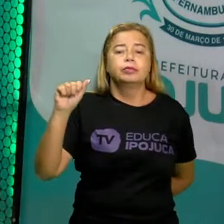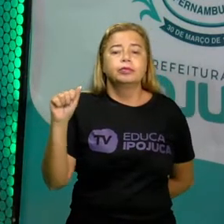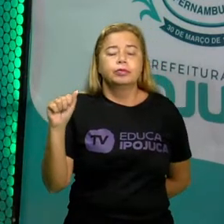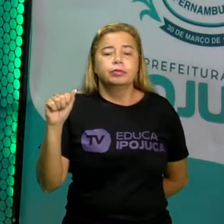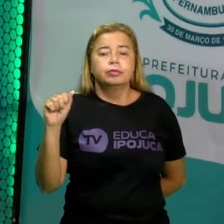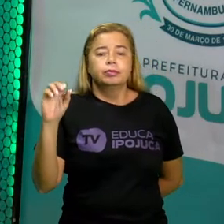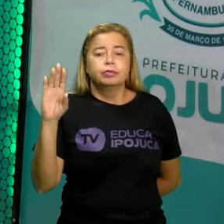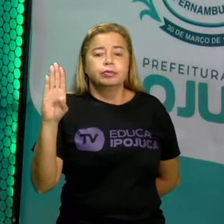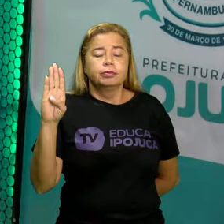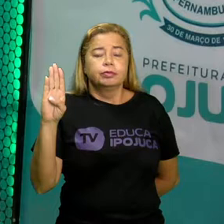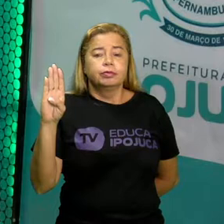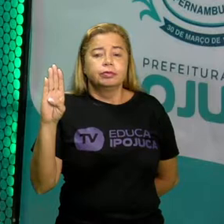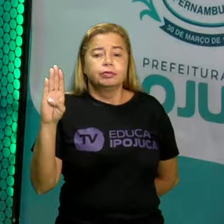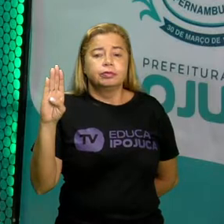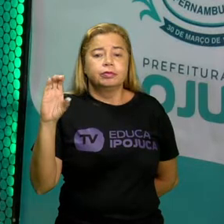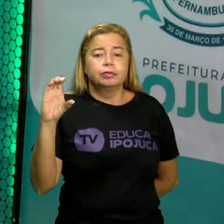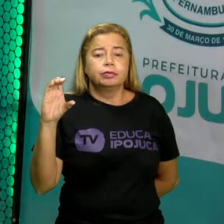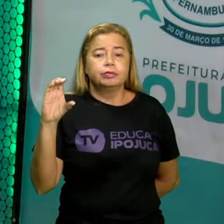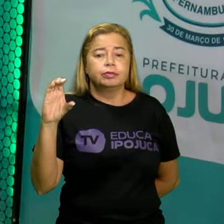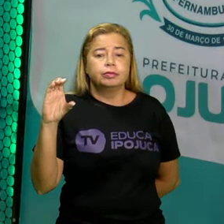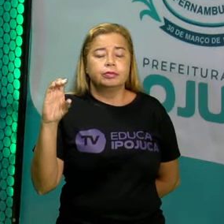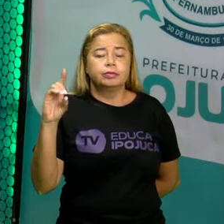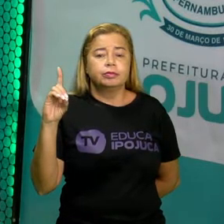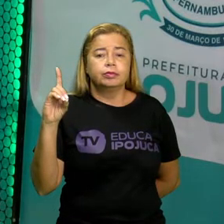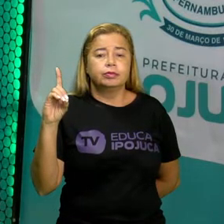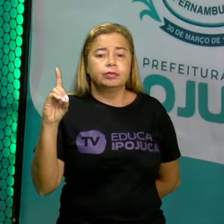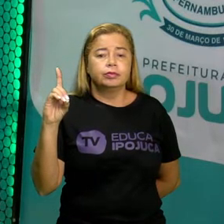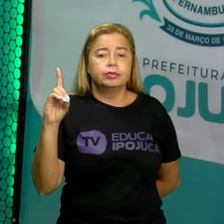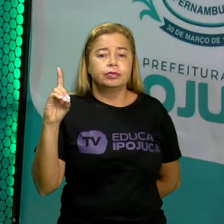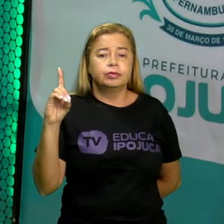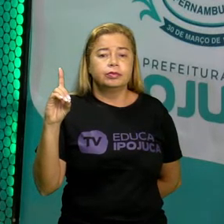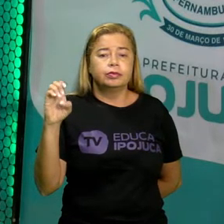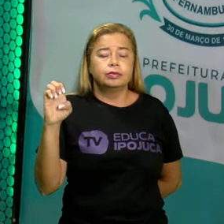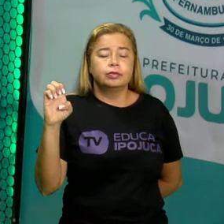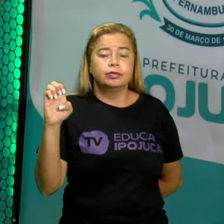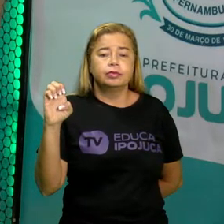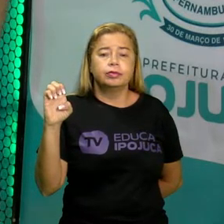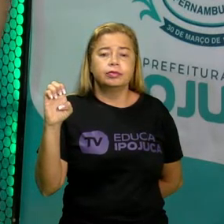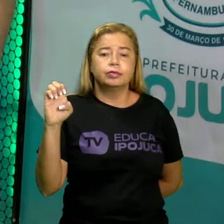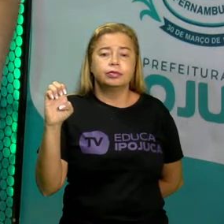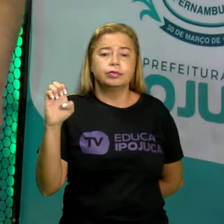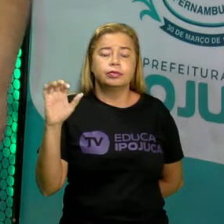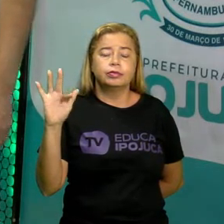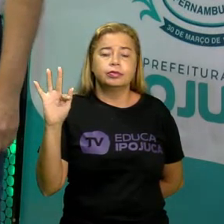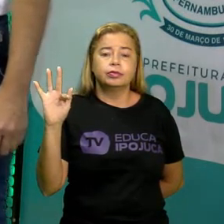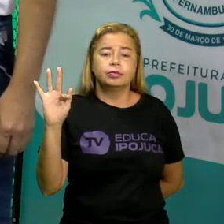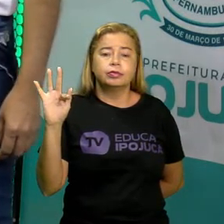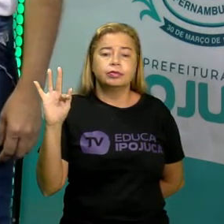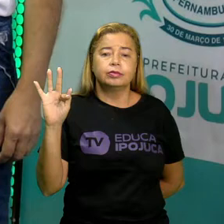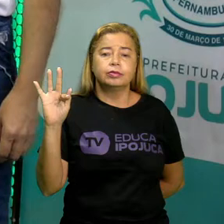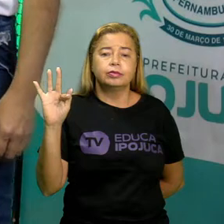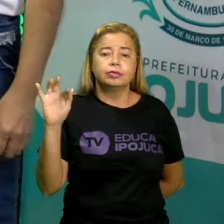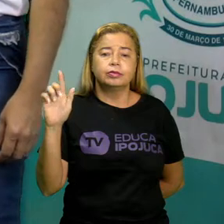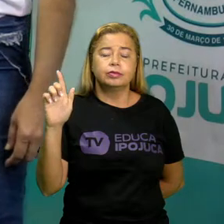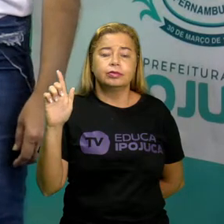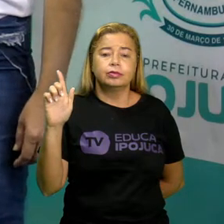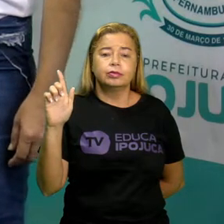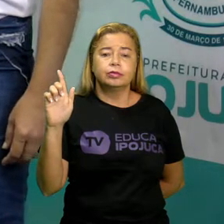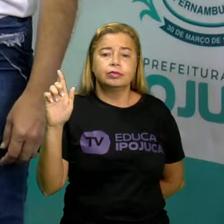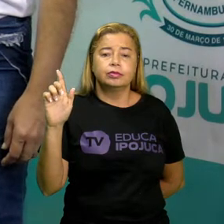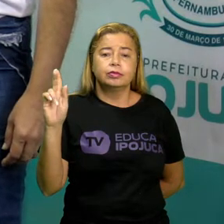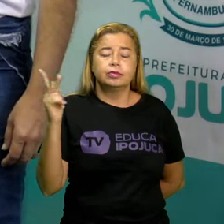B, C, D, E, F, G,